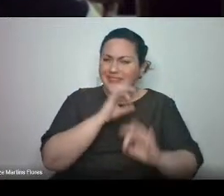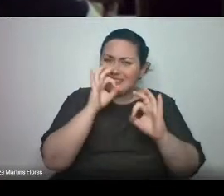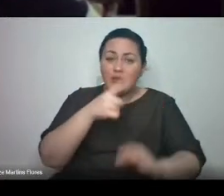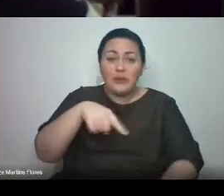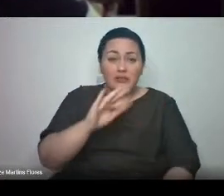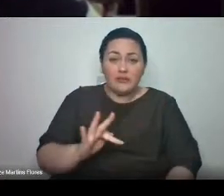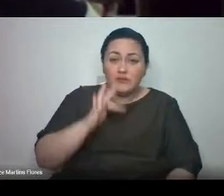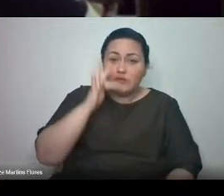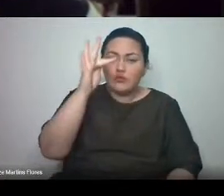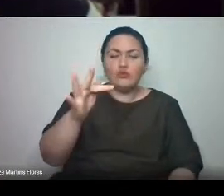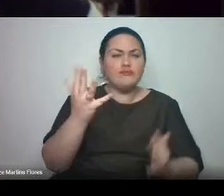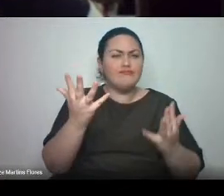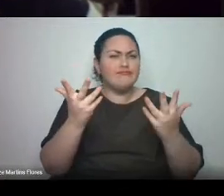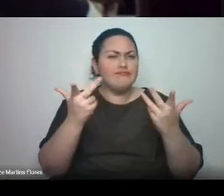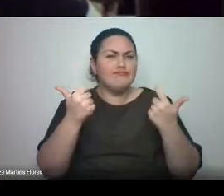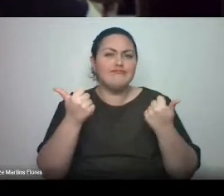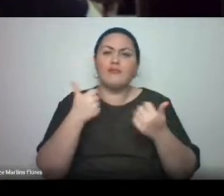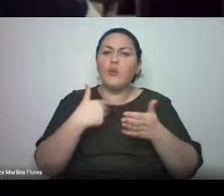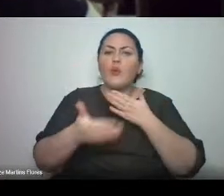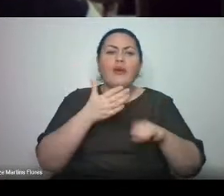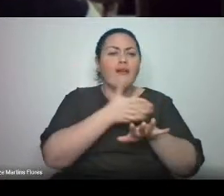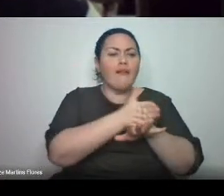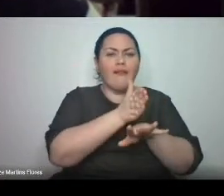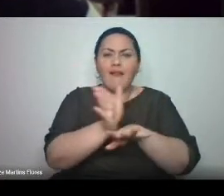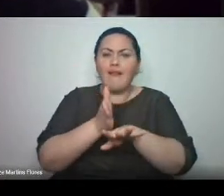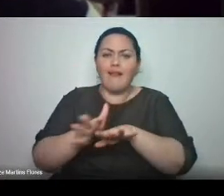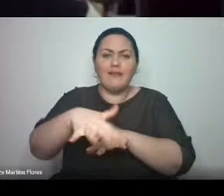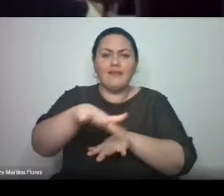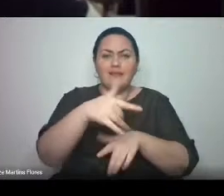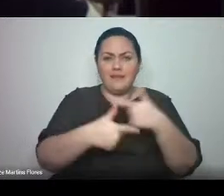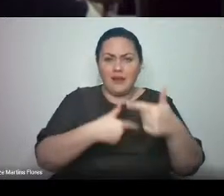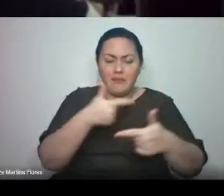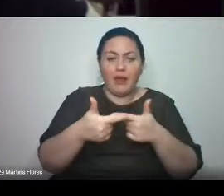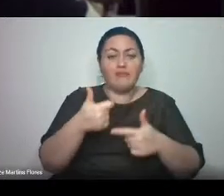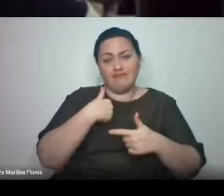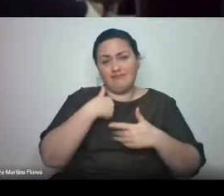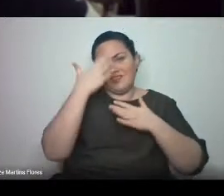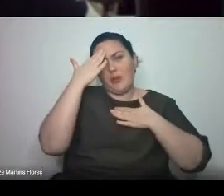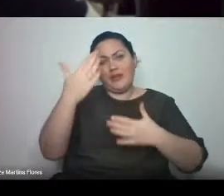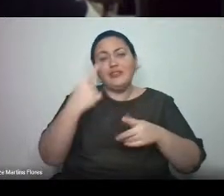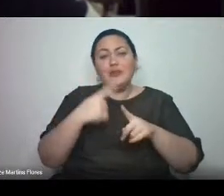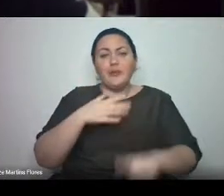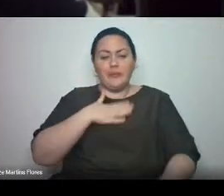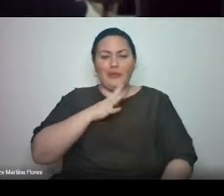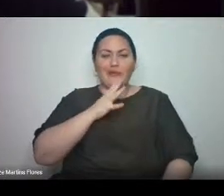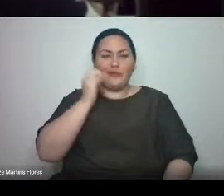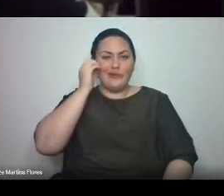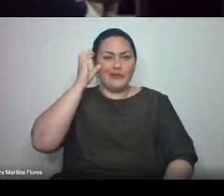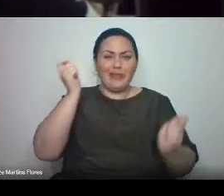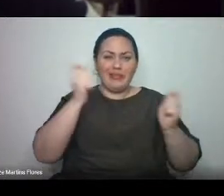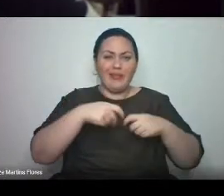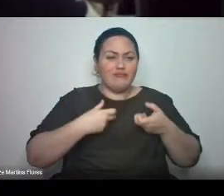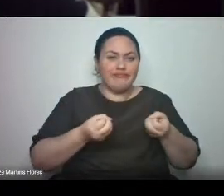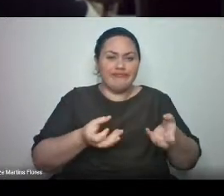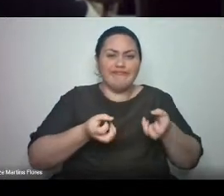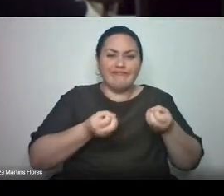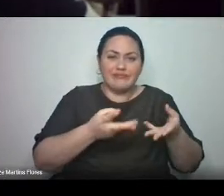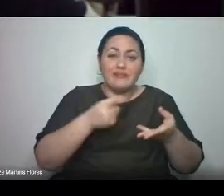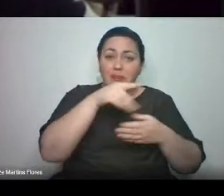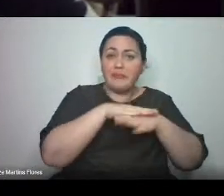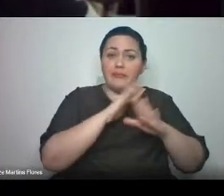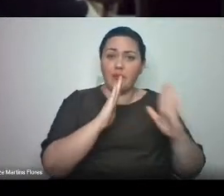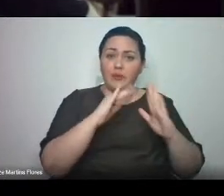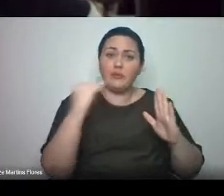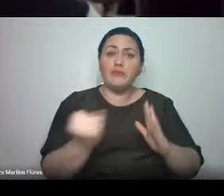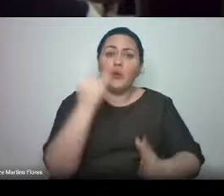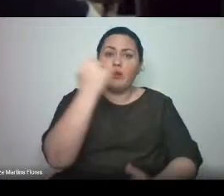área de atuação que escolherem. Sou muito grata por ter tido a oportunidade de compartilhar conhecimento em momentos de aprendizado tão importantes para eles e para